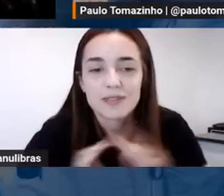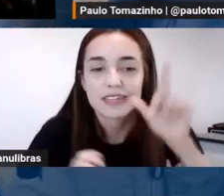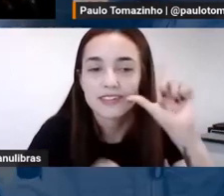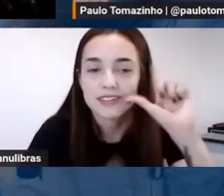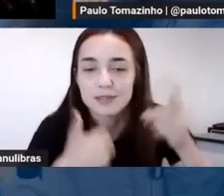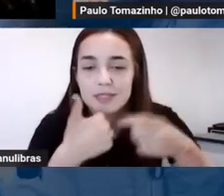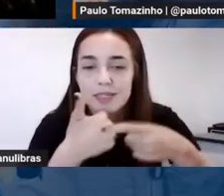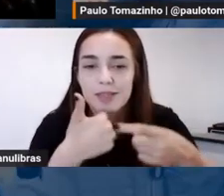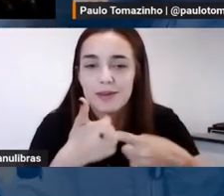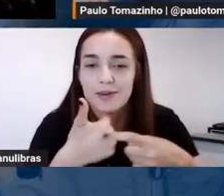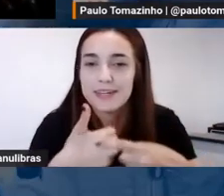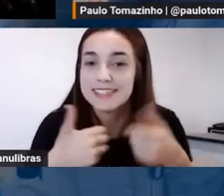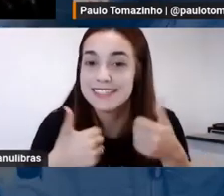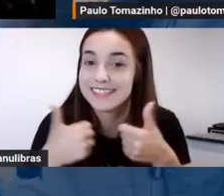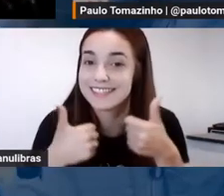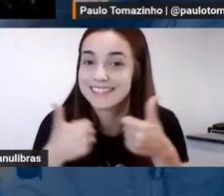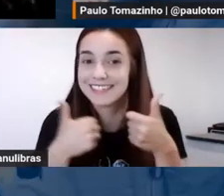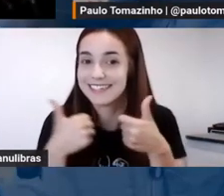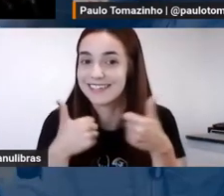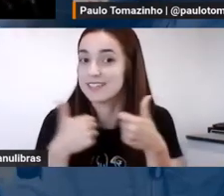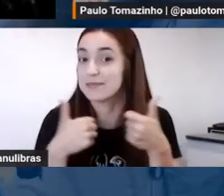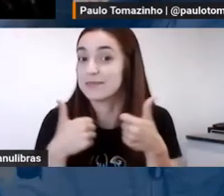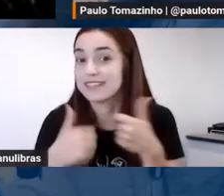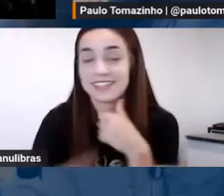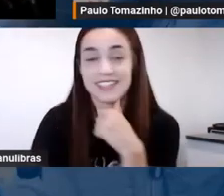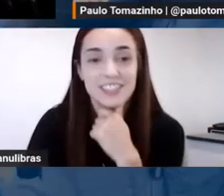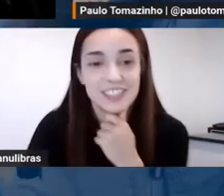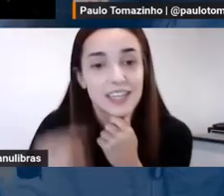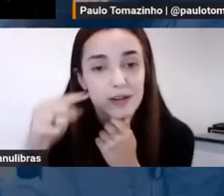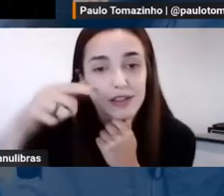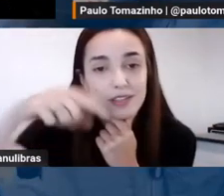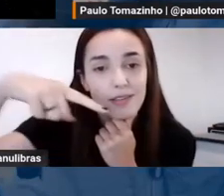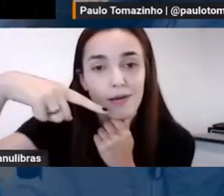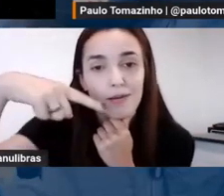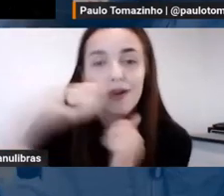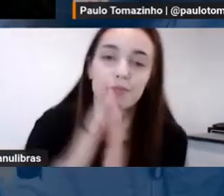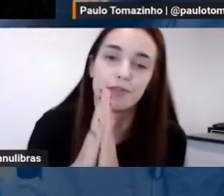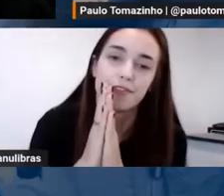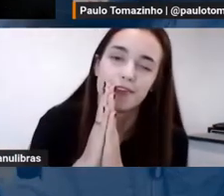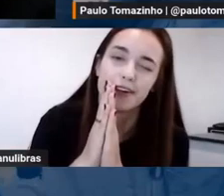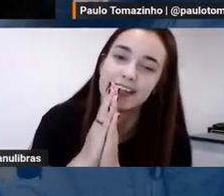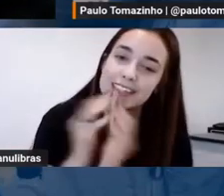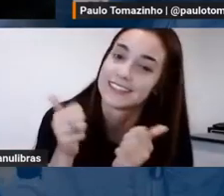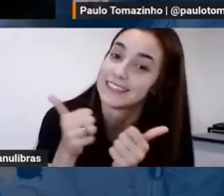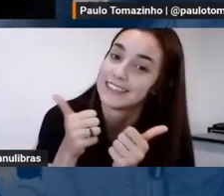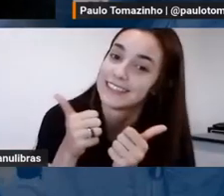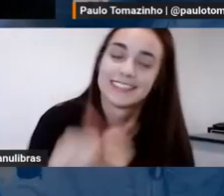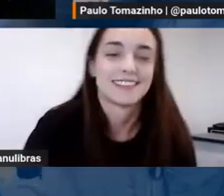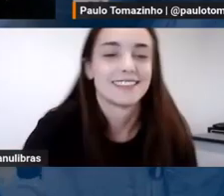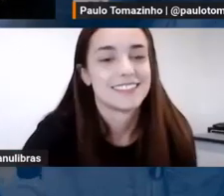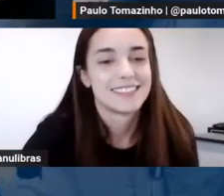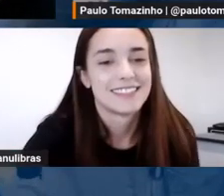Obrigada ontem, os seguidores. Consegui bastante. E hoje de novo, ó, por favor, hein?